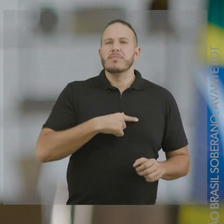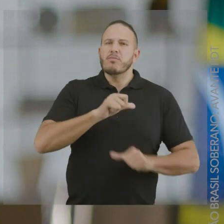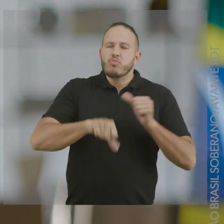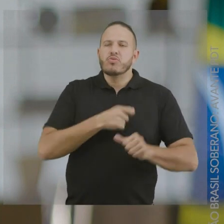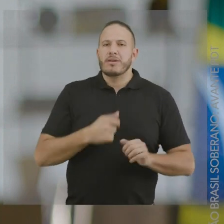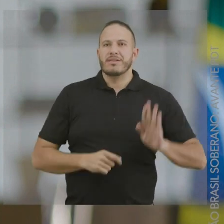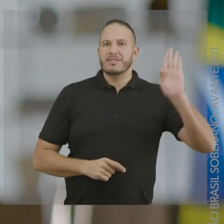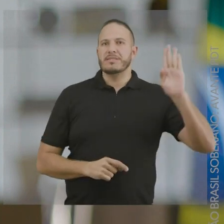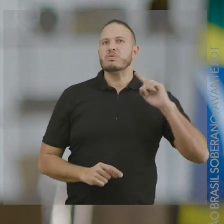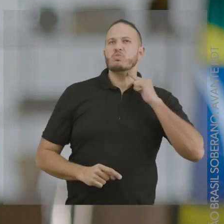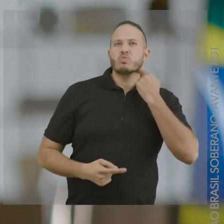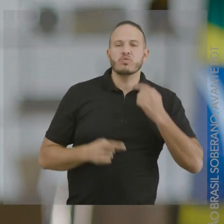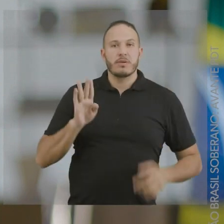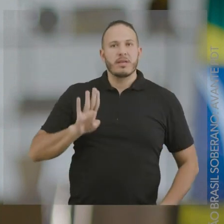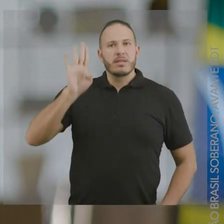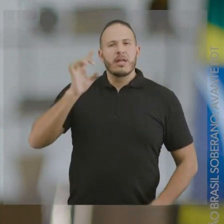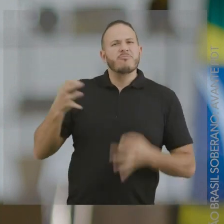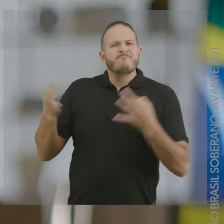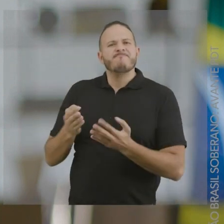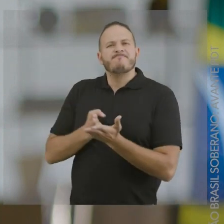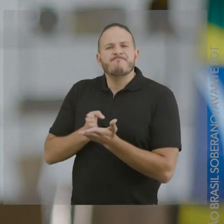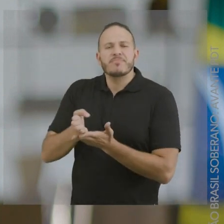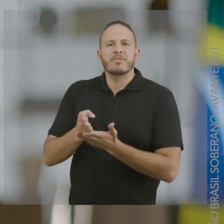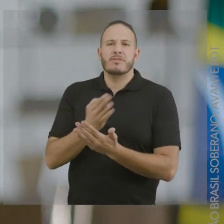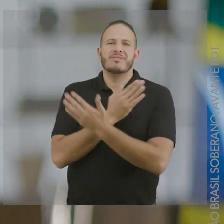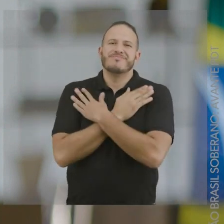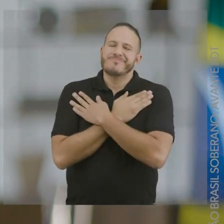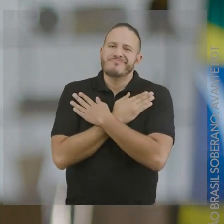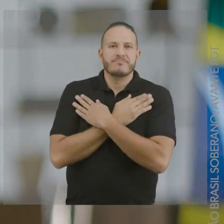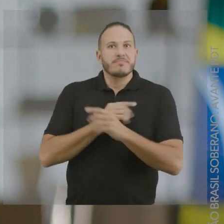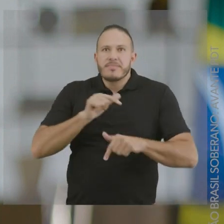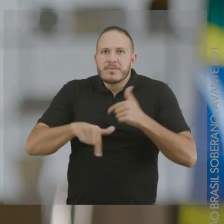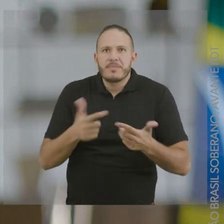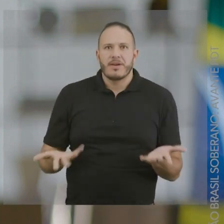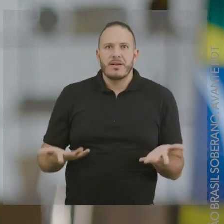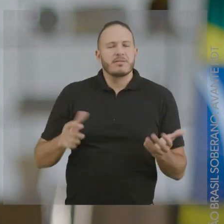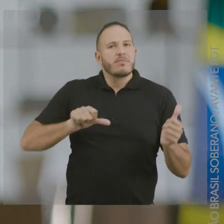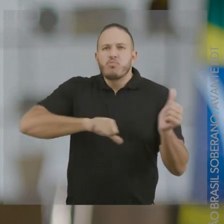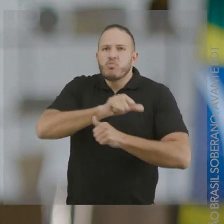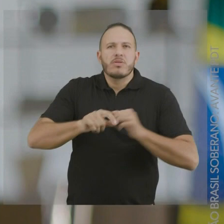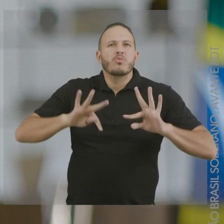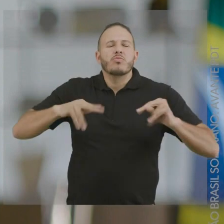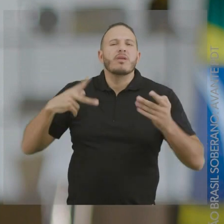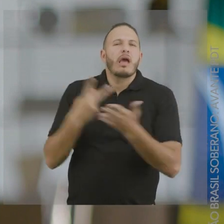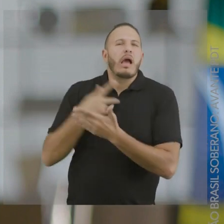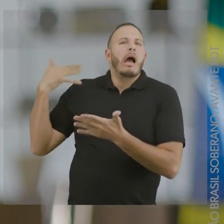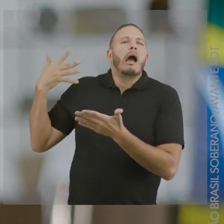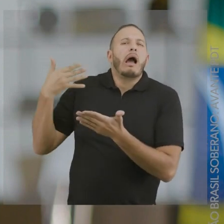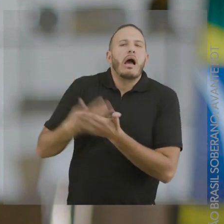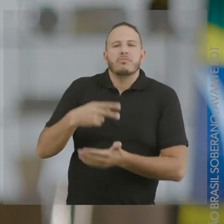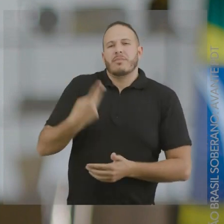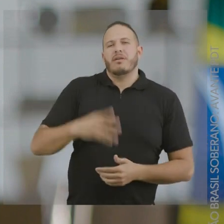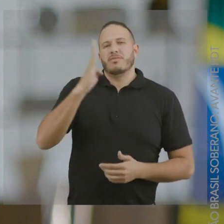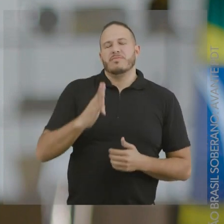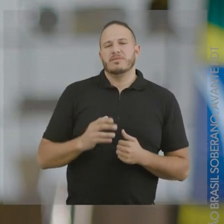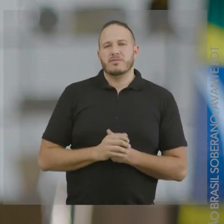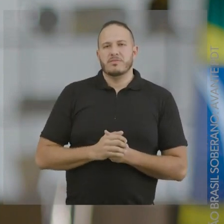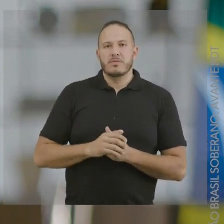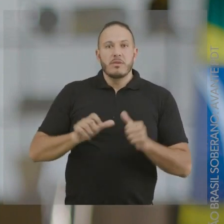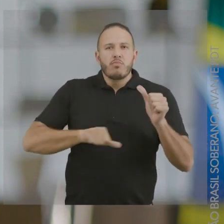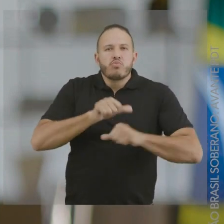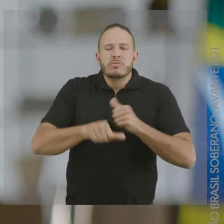mudar ficha suja por ficha limpa, mudar desemprego por emprego, mudar tudo de errado que fizeram contra o Brasil,